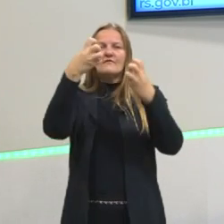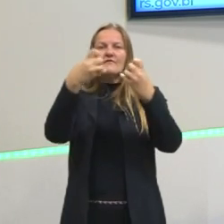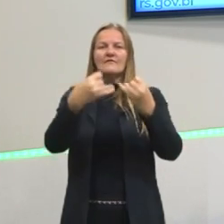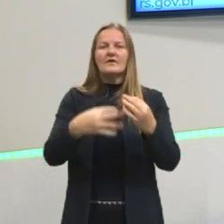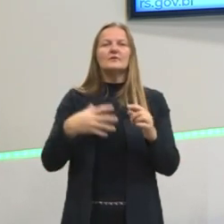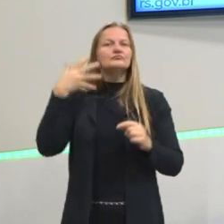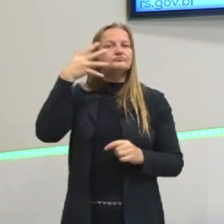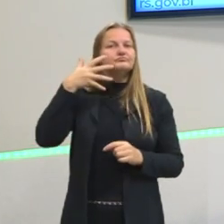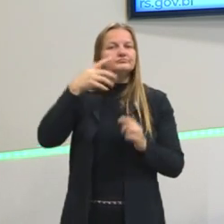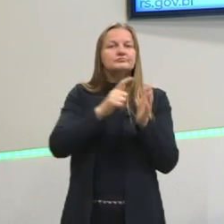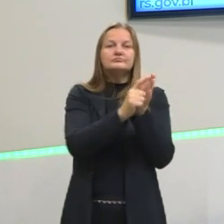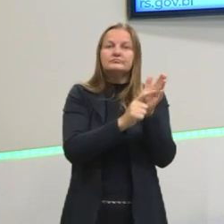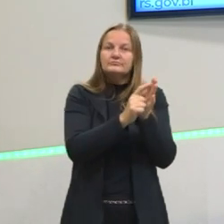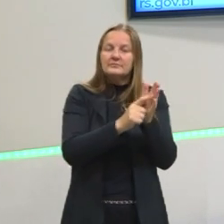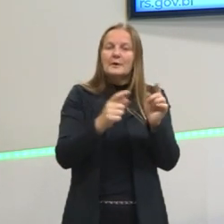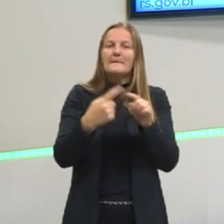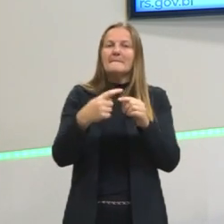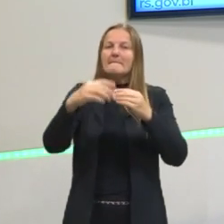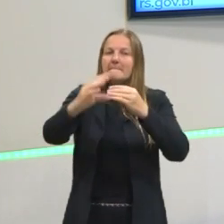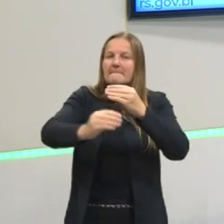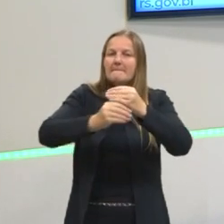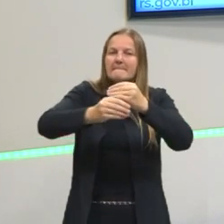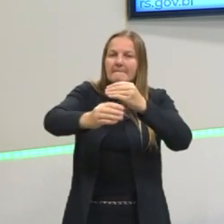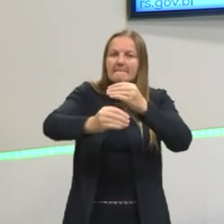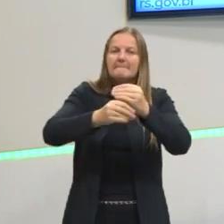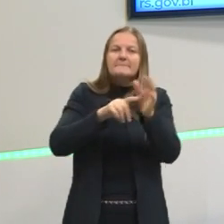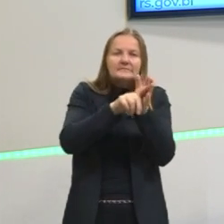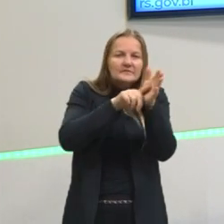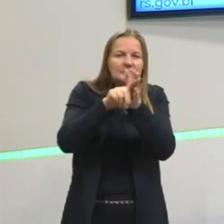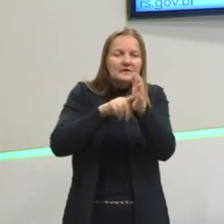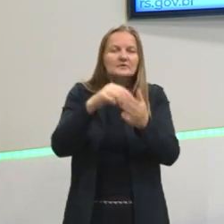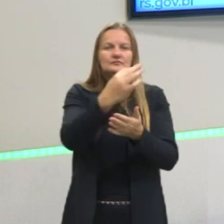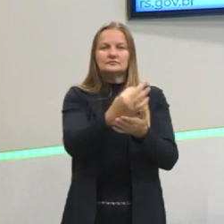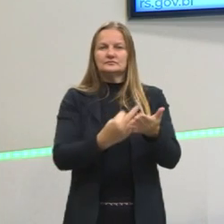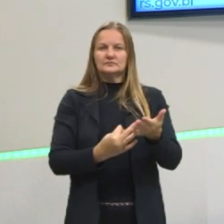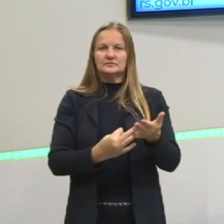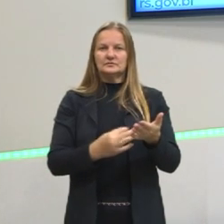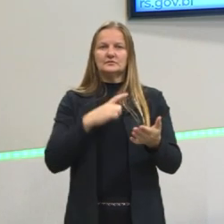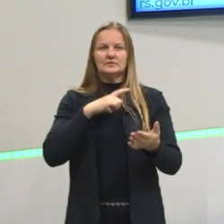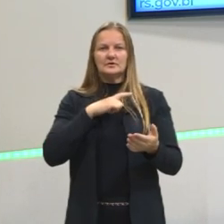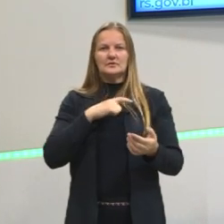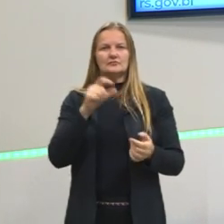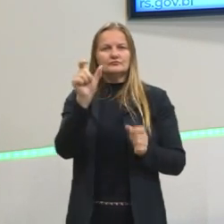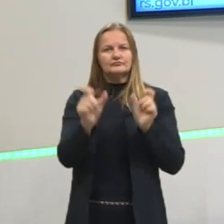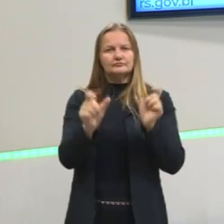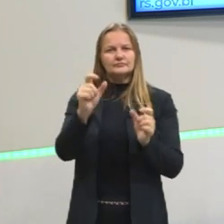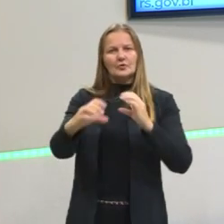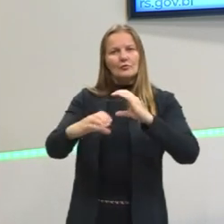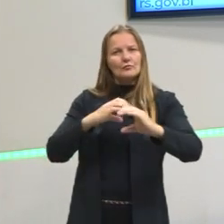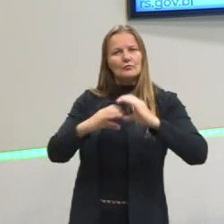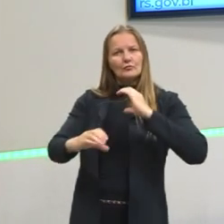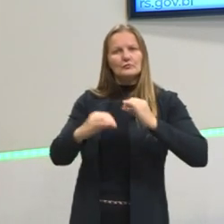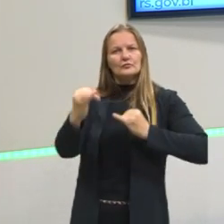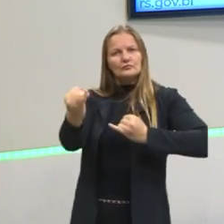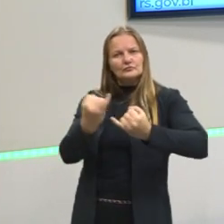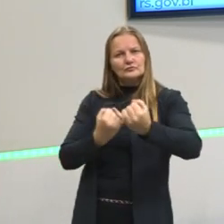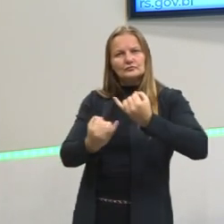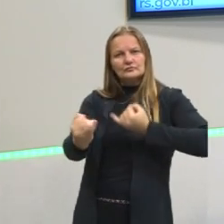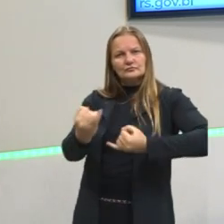do discurso, eu acrescento a essa análise textual, a situação comunicativa, os